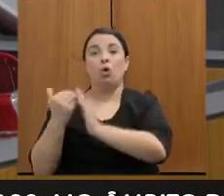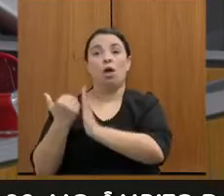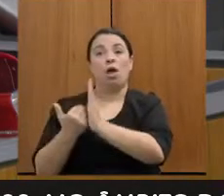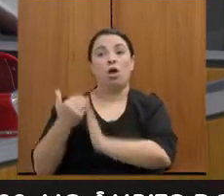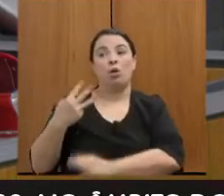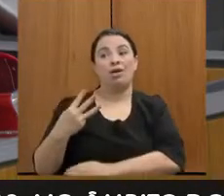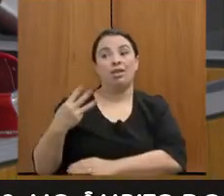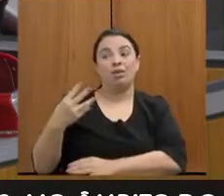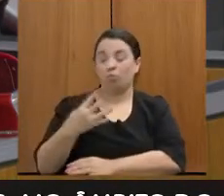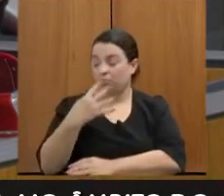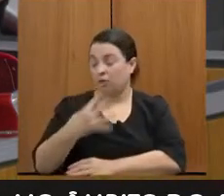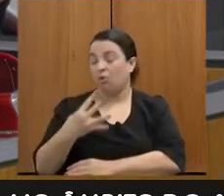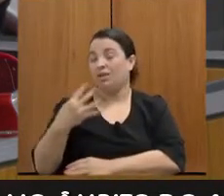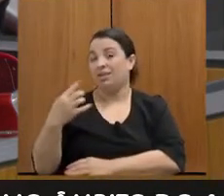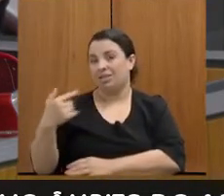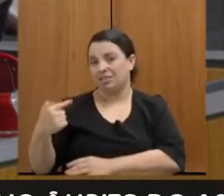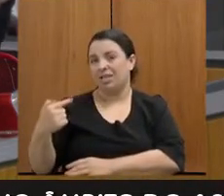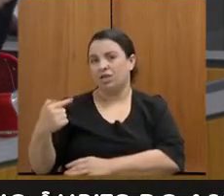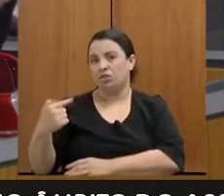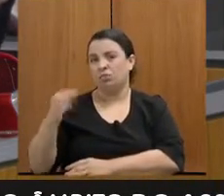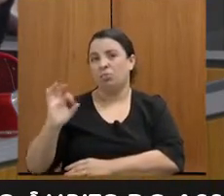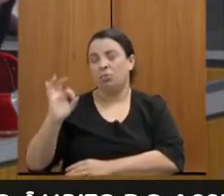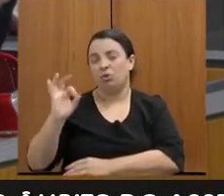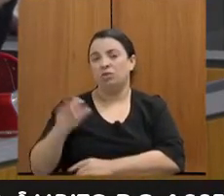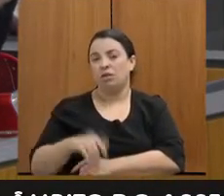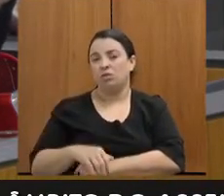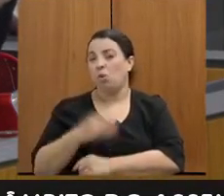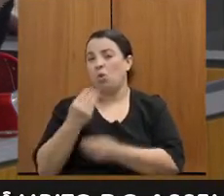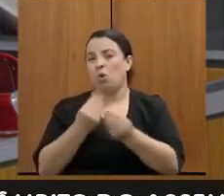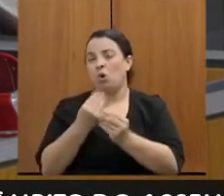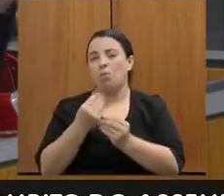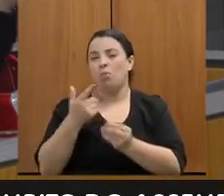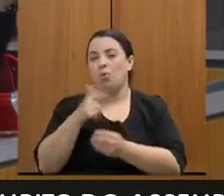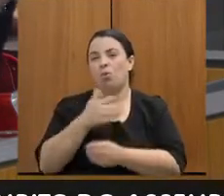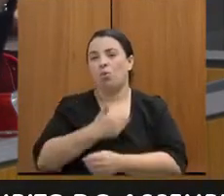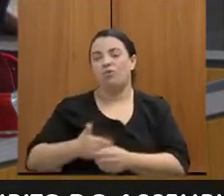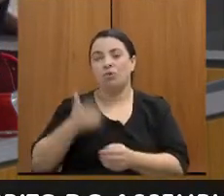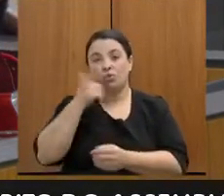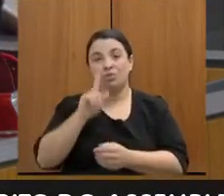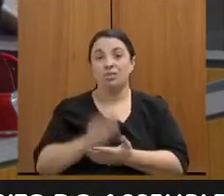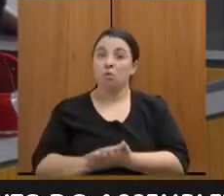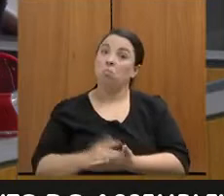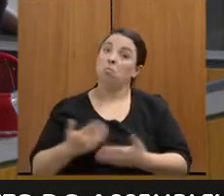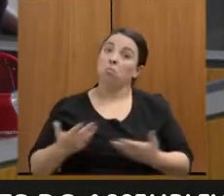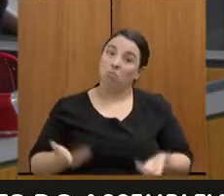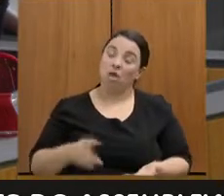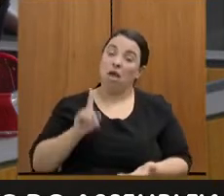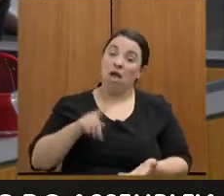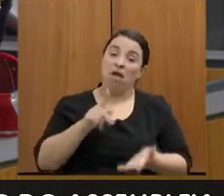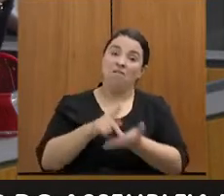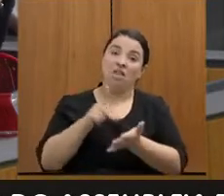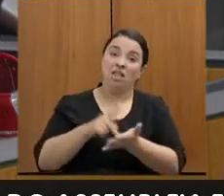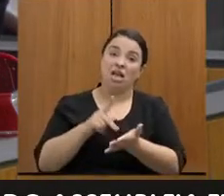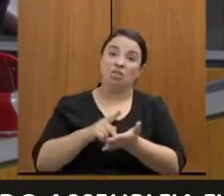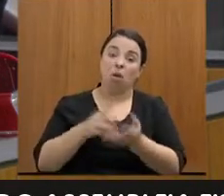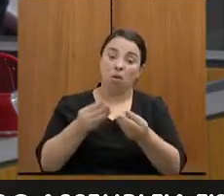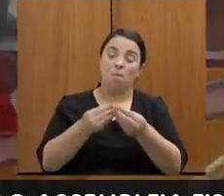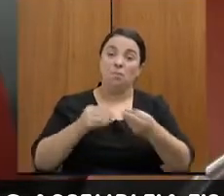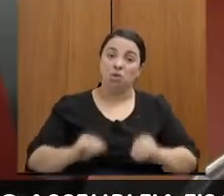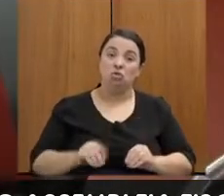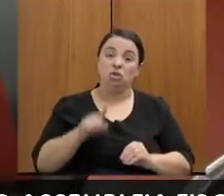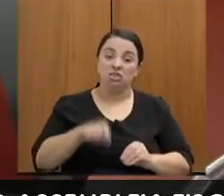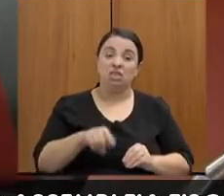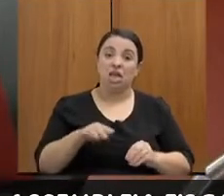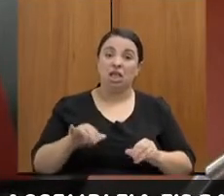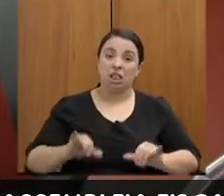Como é que o governo conseguiu? Quem está pagando a conta desse superávit é o funcionalismo público. Está recebendo